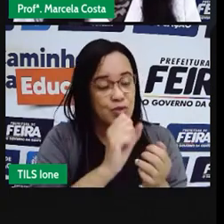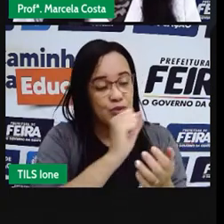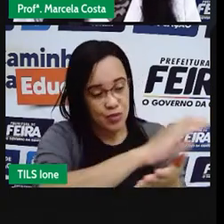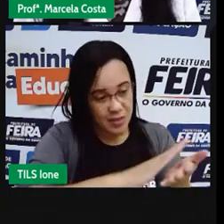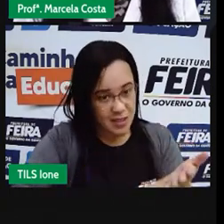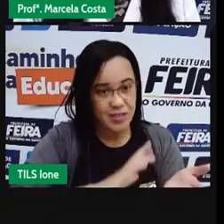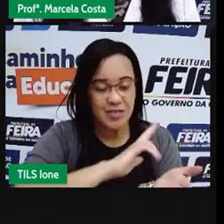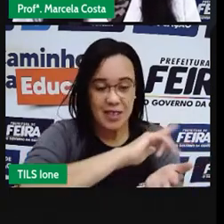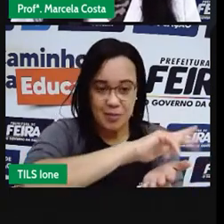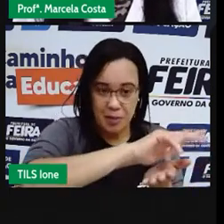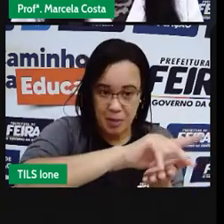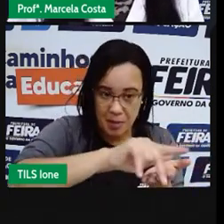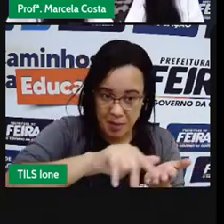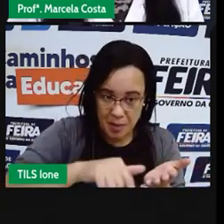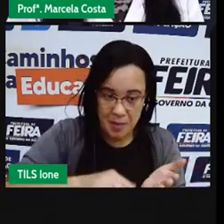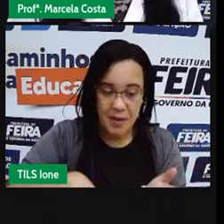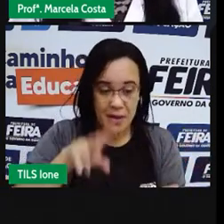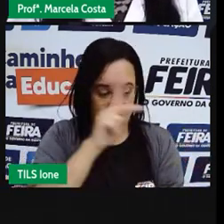pessoal. E, pessoal. professora.